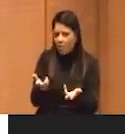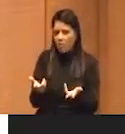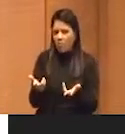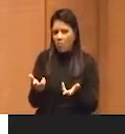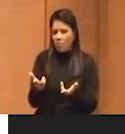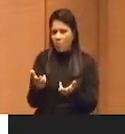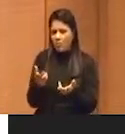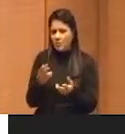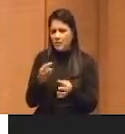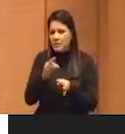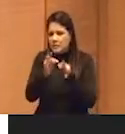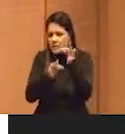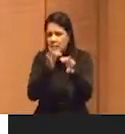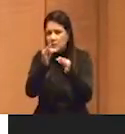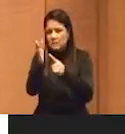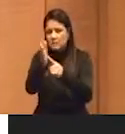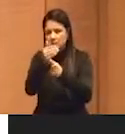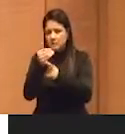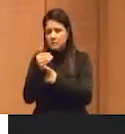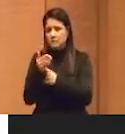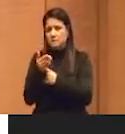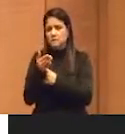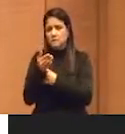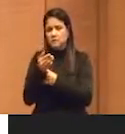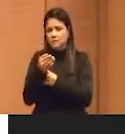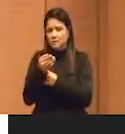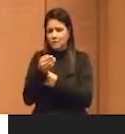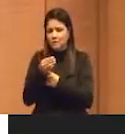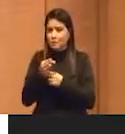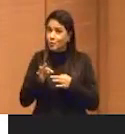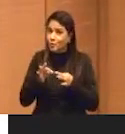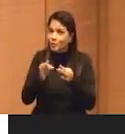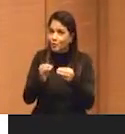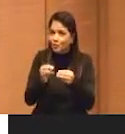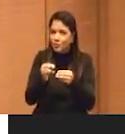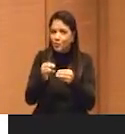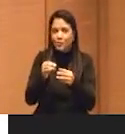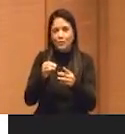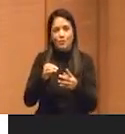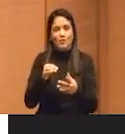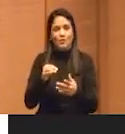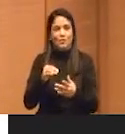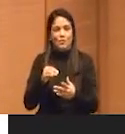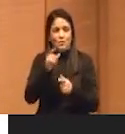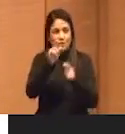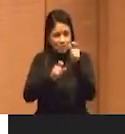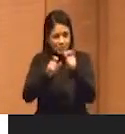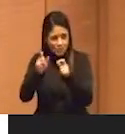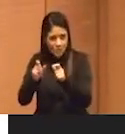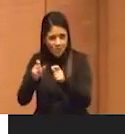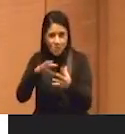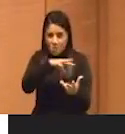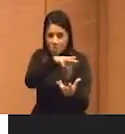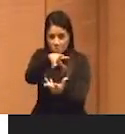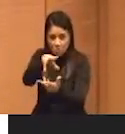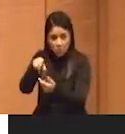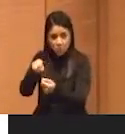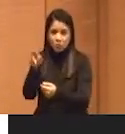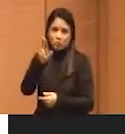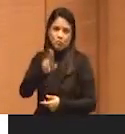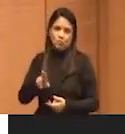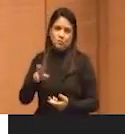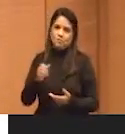alguma tecnologia é uma das que todo mundo usa, tem alguma coisa? Bom, entrando na educação,